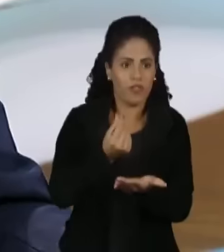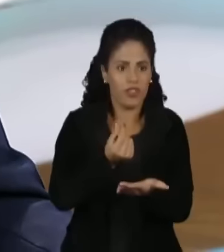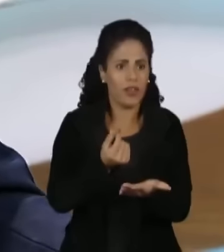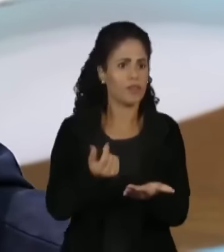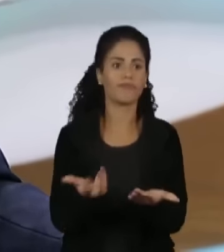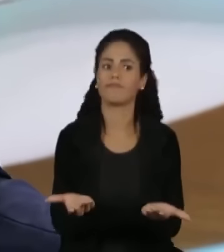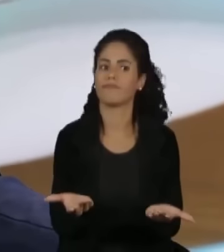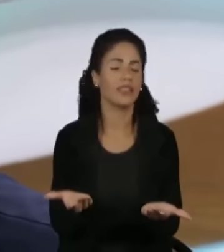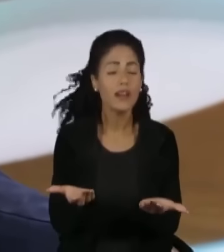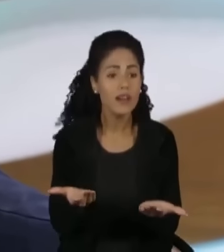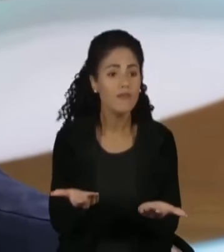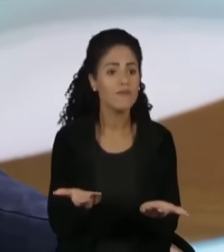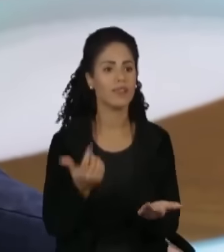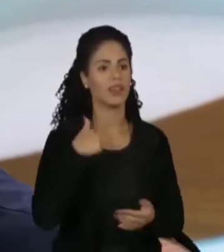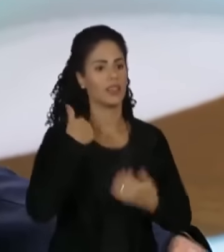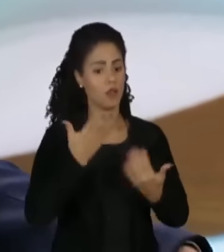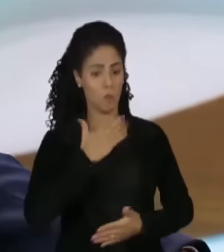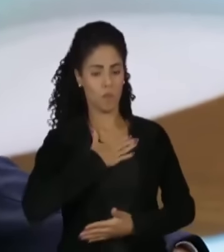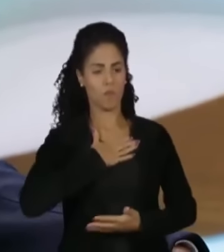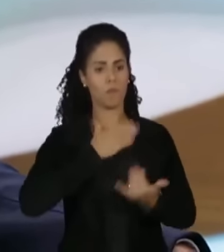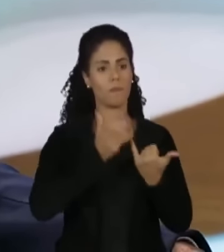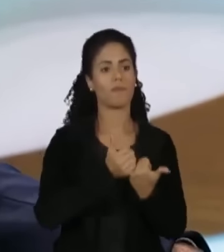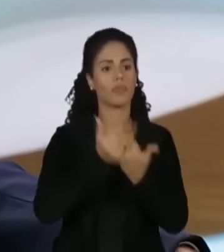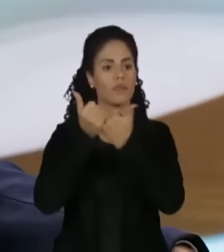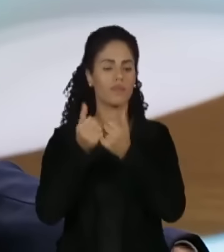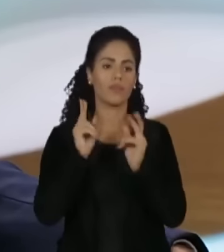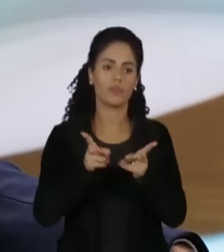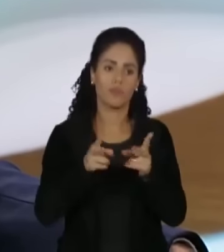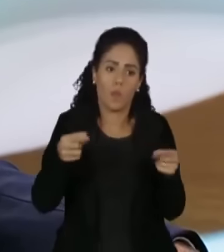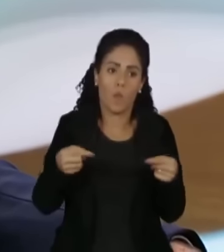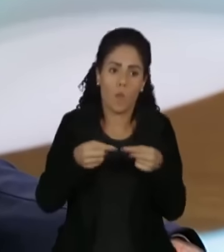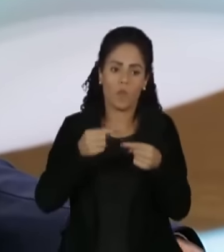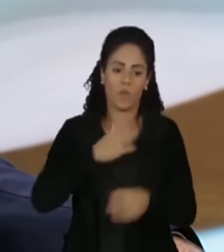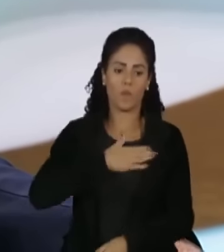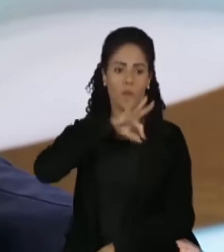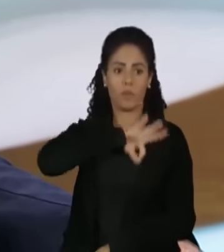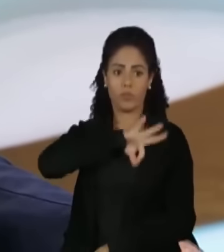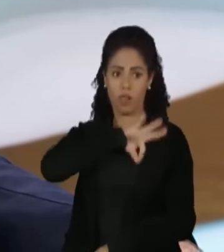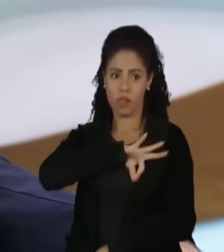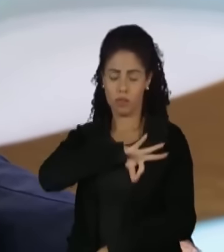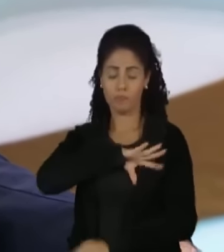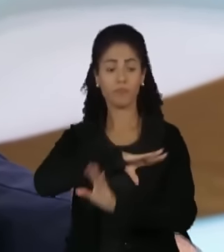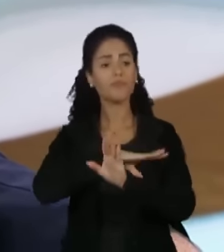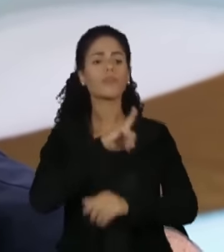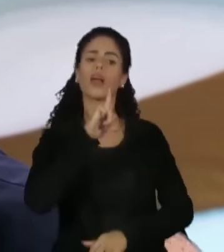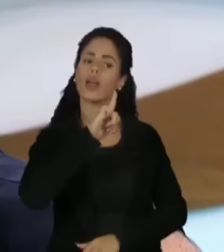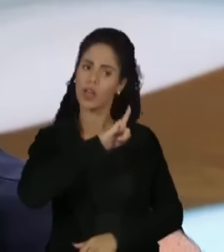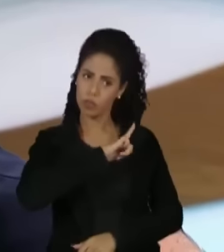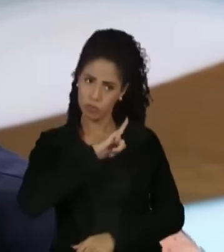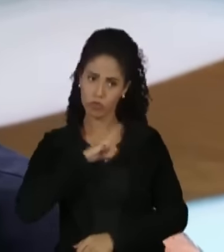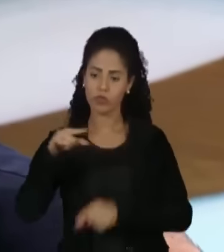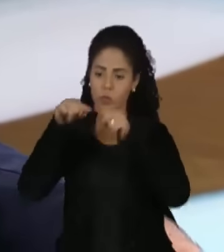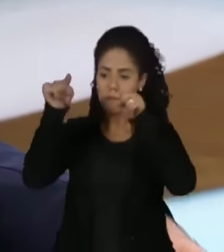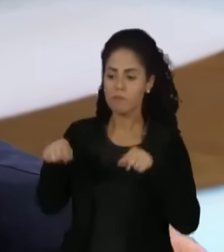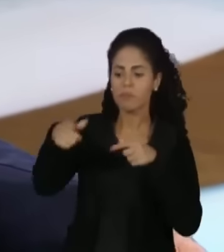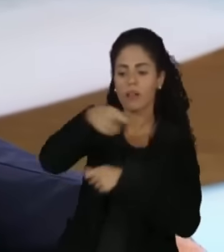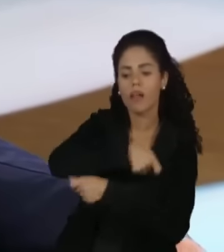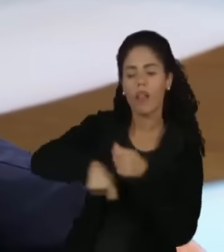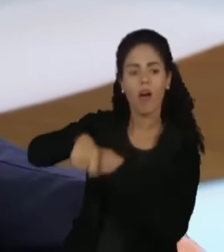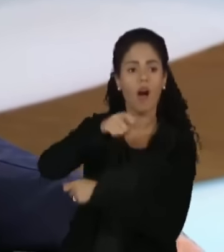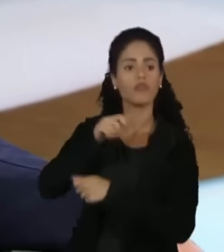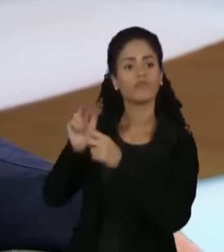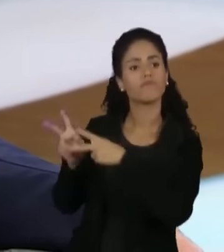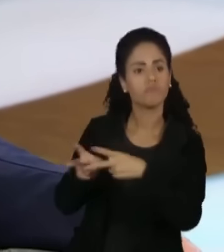acontece? O meu crescimento patrimonial sempre foi compatível com a minha renda. Eu tinha uma franquia de uma loja que me dava